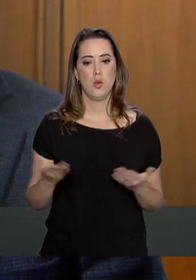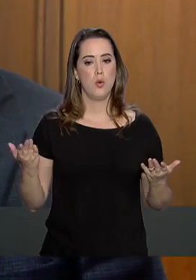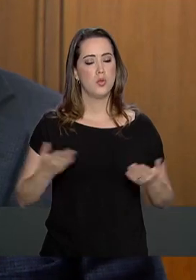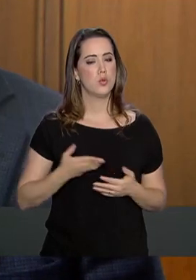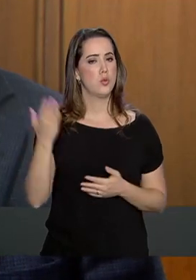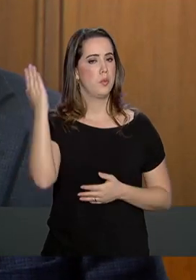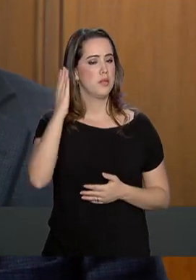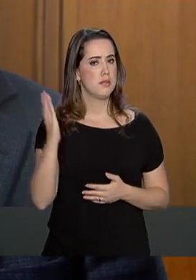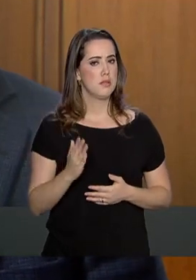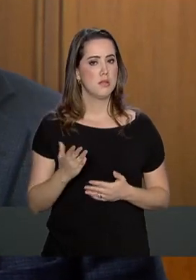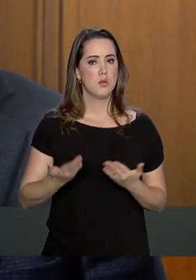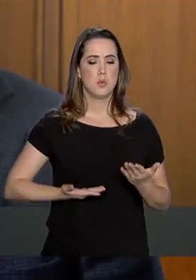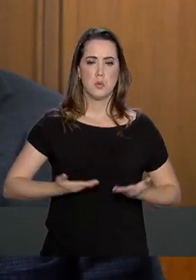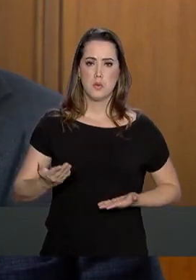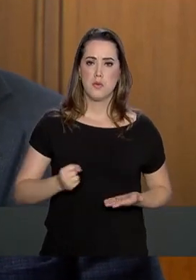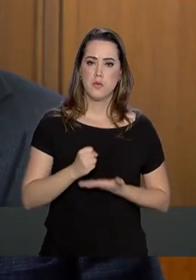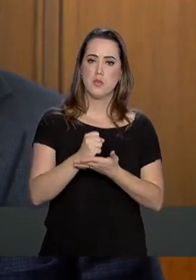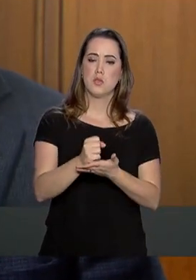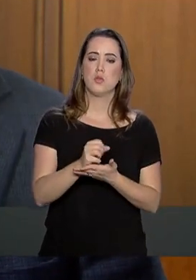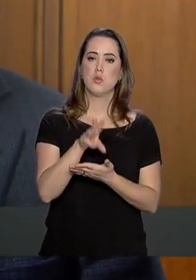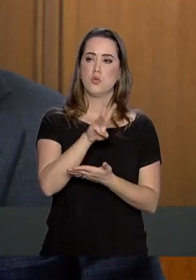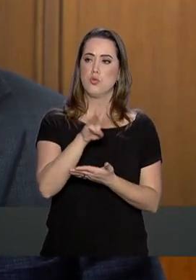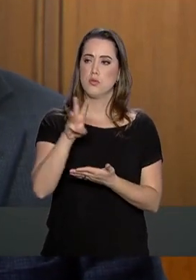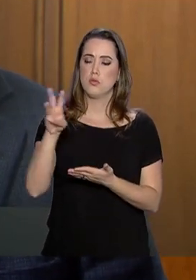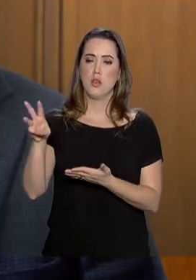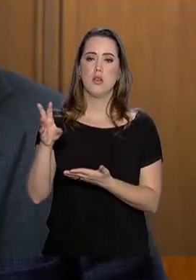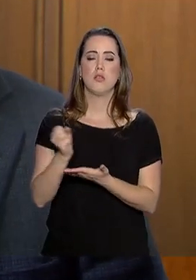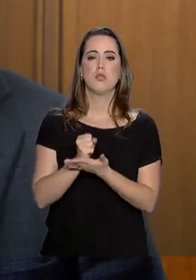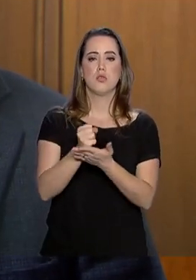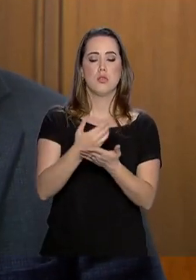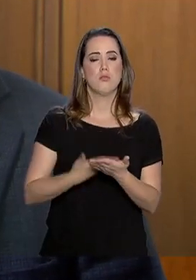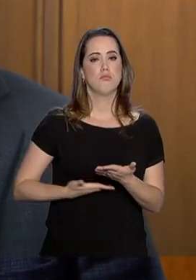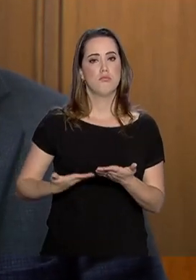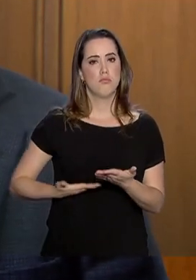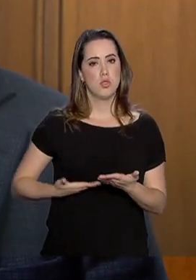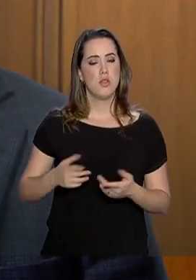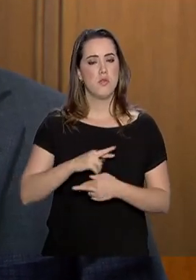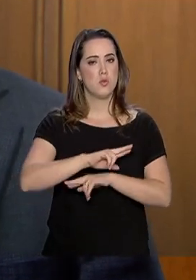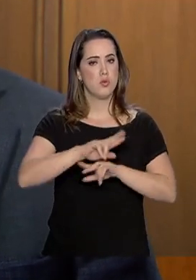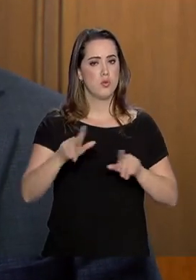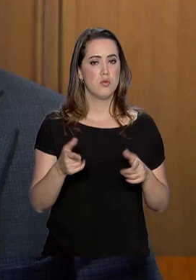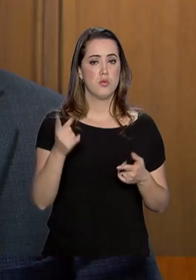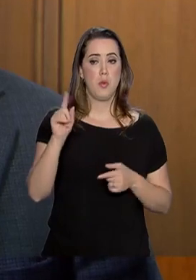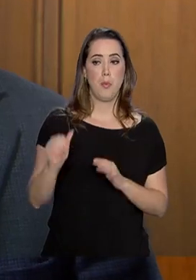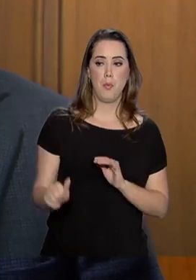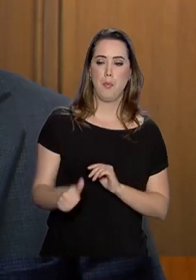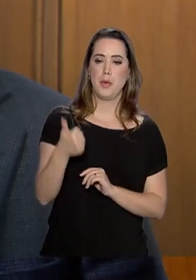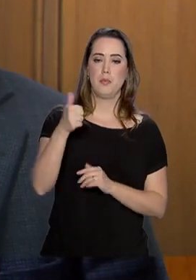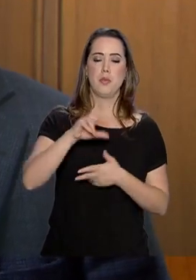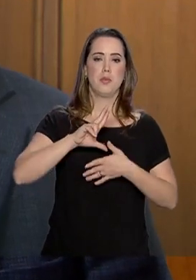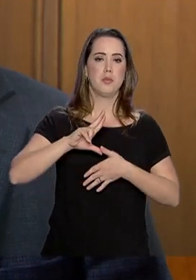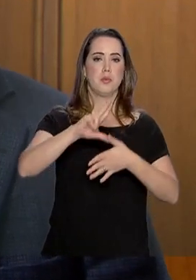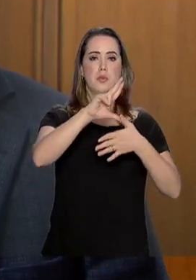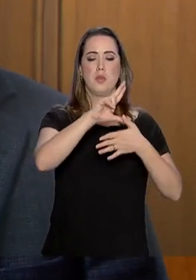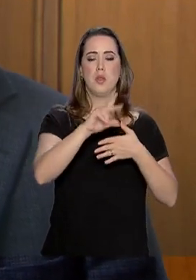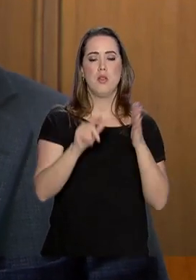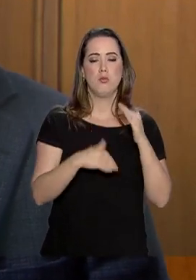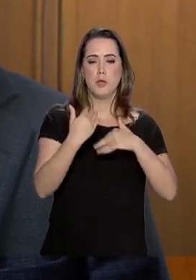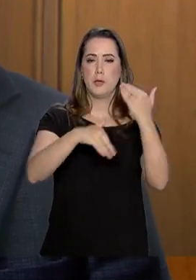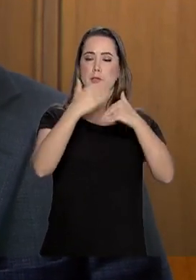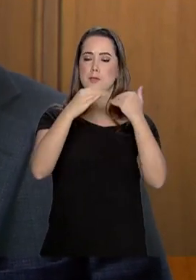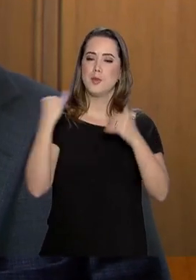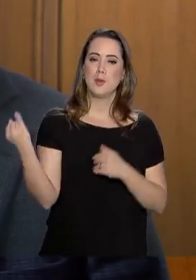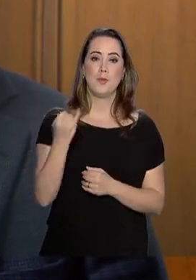públicos digitais, já é o 24º país no mundo em oferta de serviços públicos digitais, sendo inclusive o primeiro da América Latina. É um